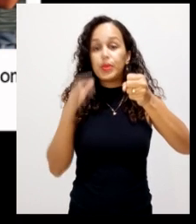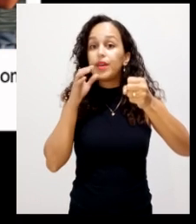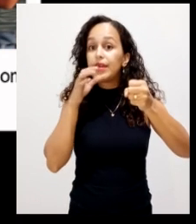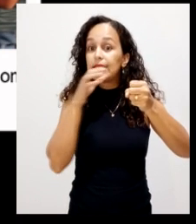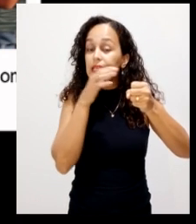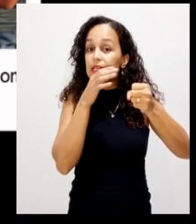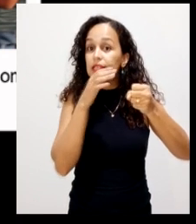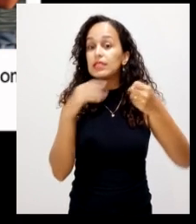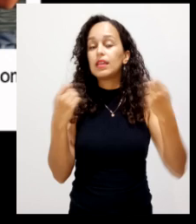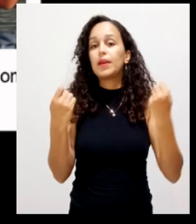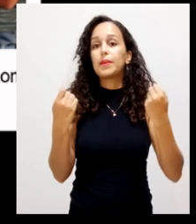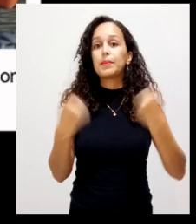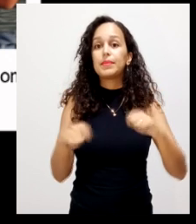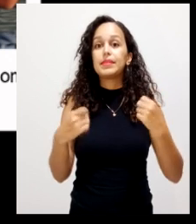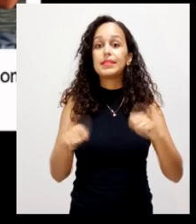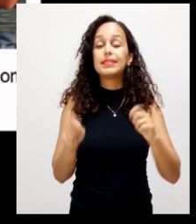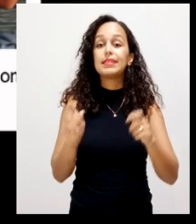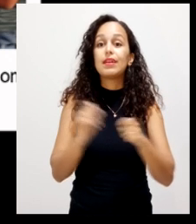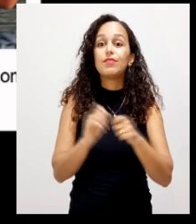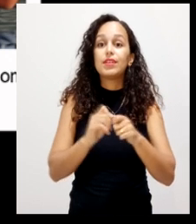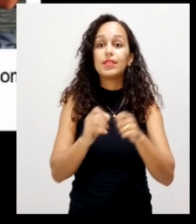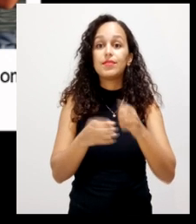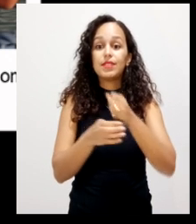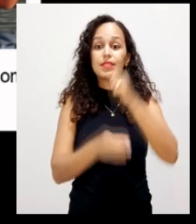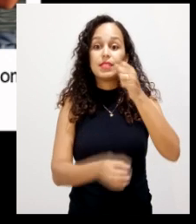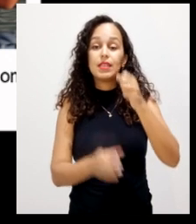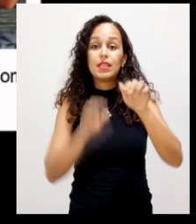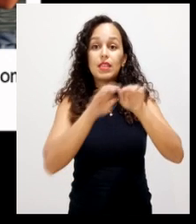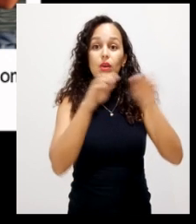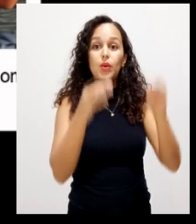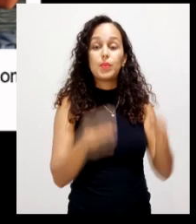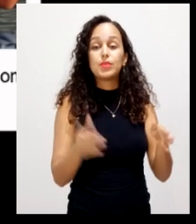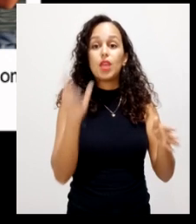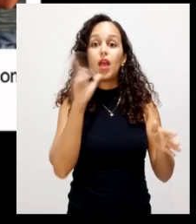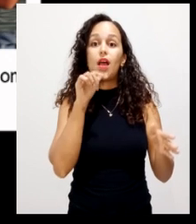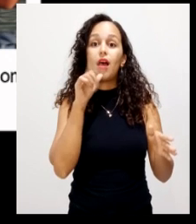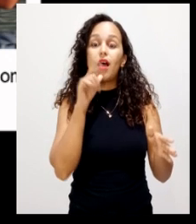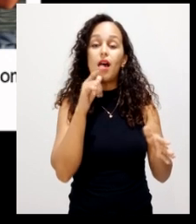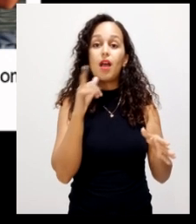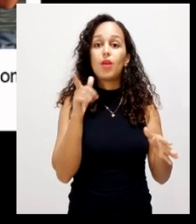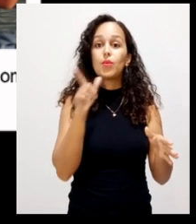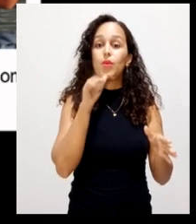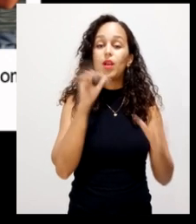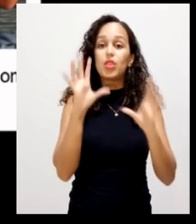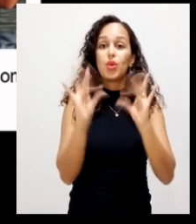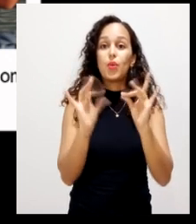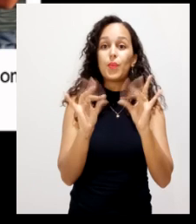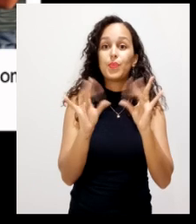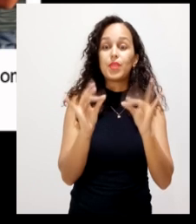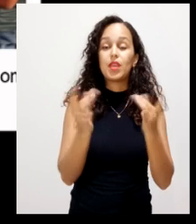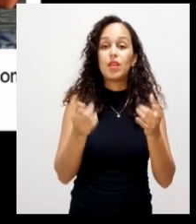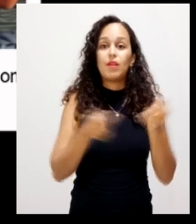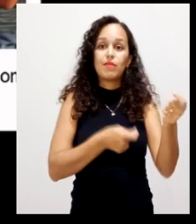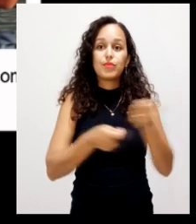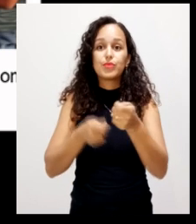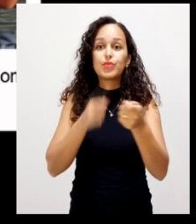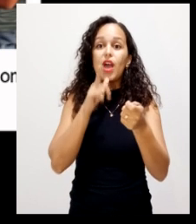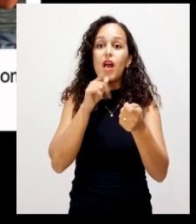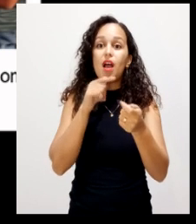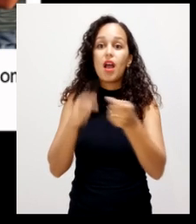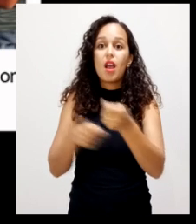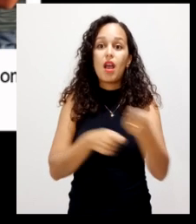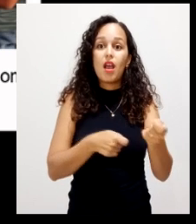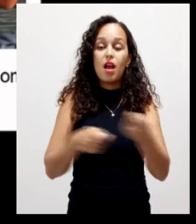quente é necessário que faça uma aplicação de água realmente umidade uma irrigação uma rega nessa